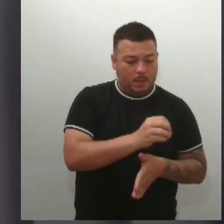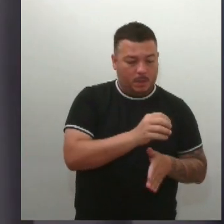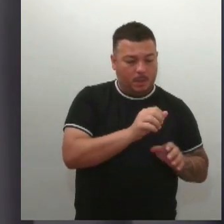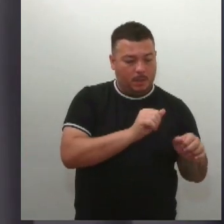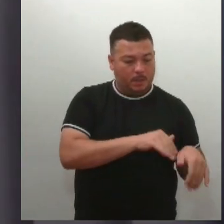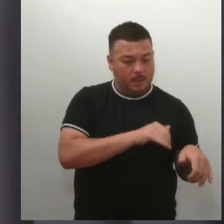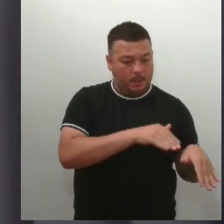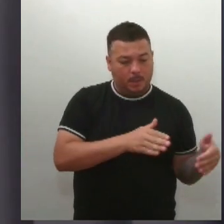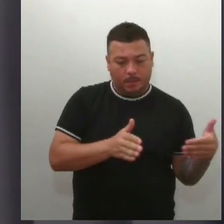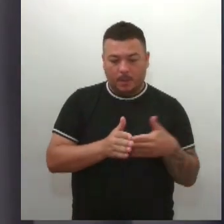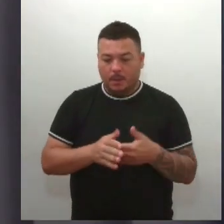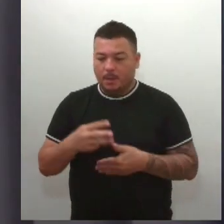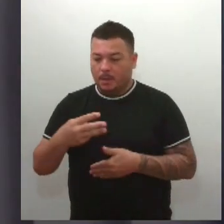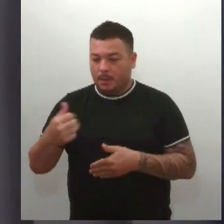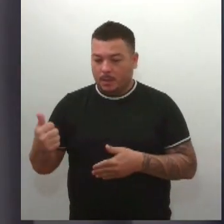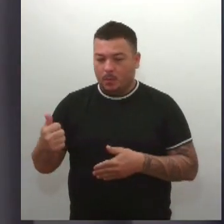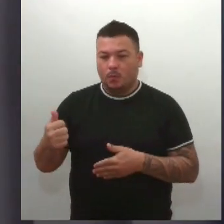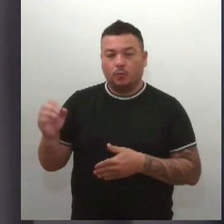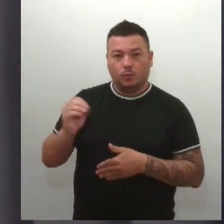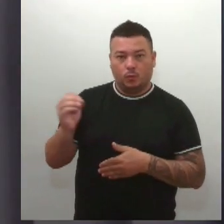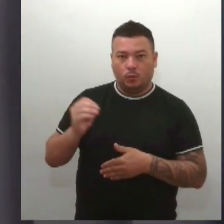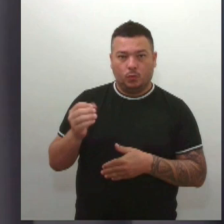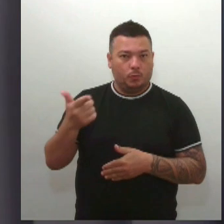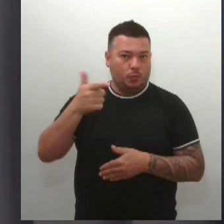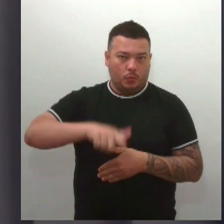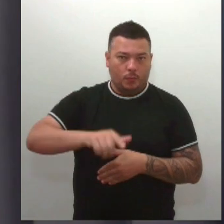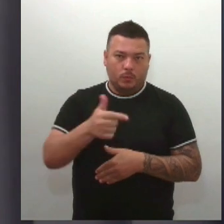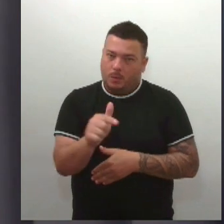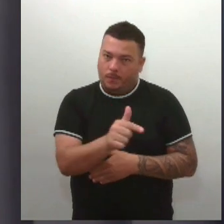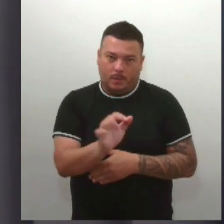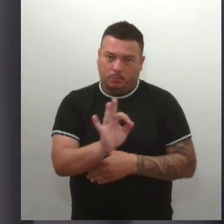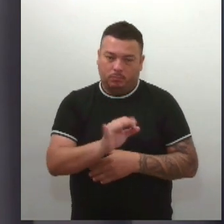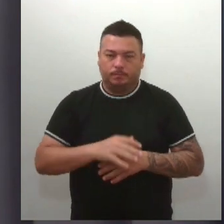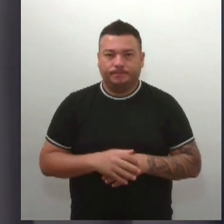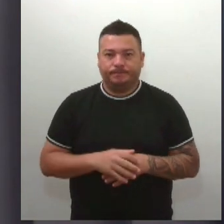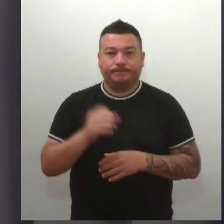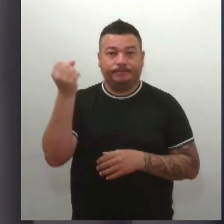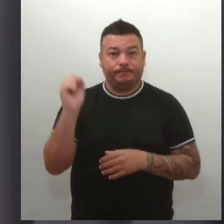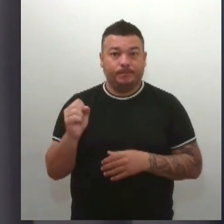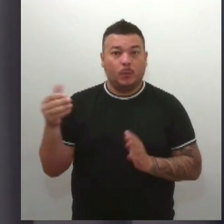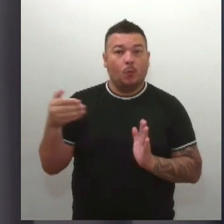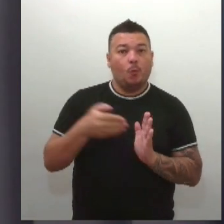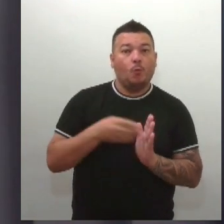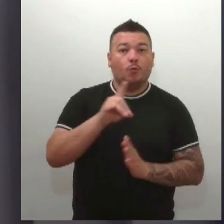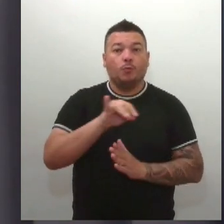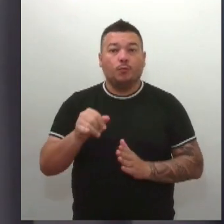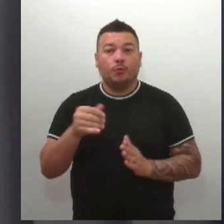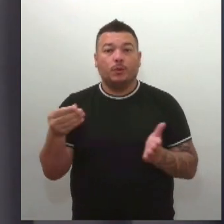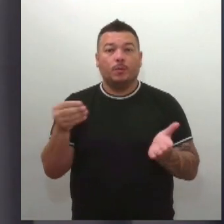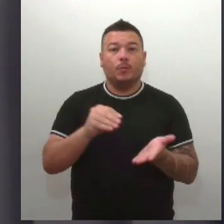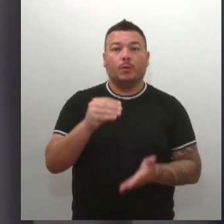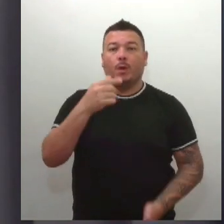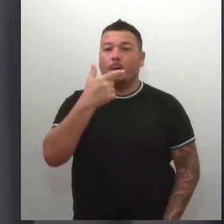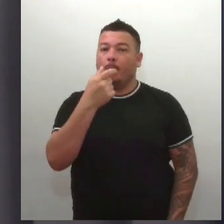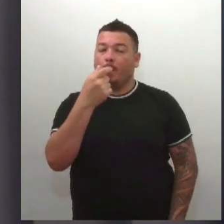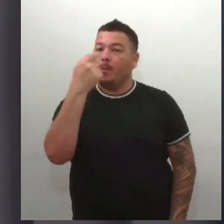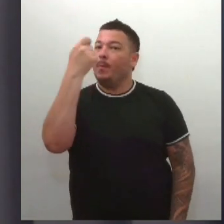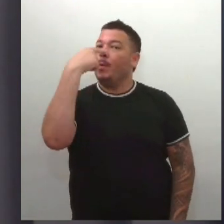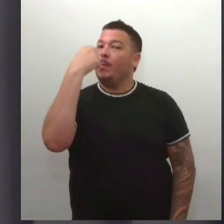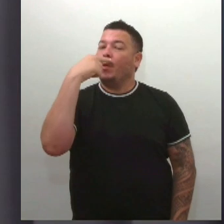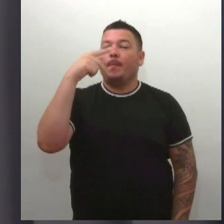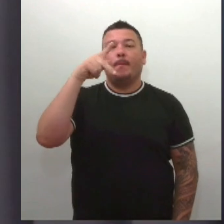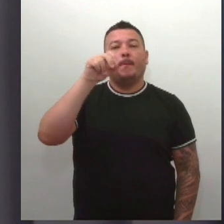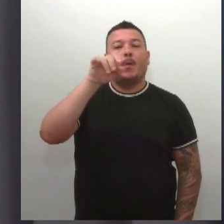aplicadas a dose de reforço. Em Sergipe, o último dia de aplicação da polioral será no próximo sábado, dia